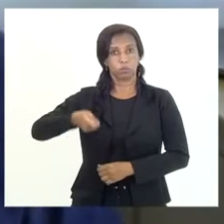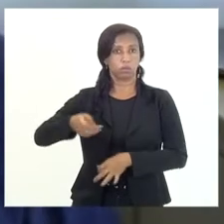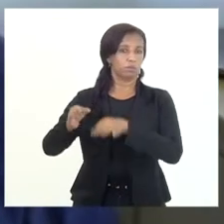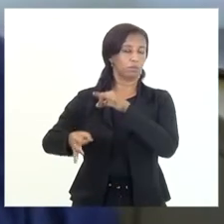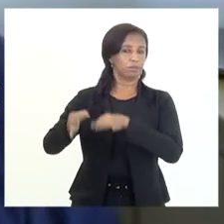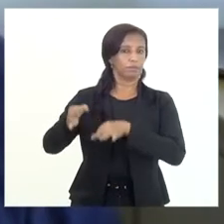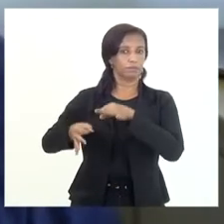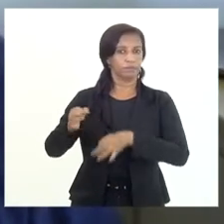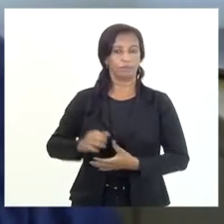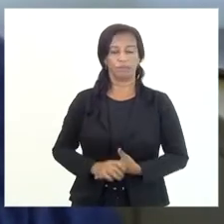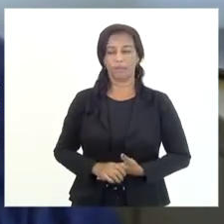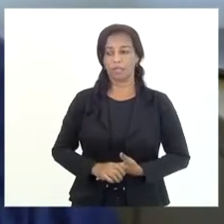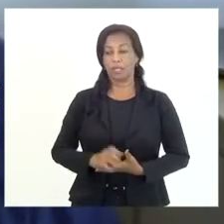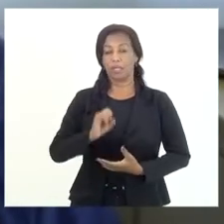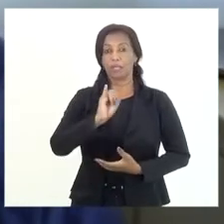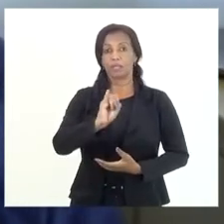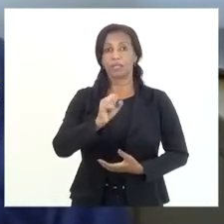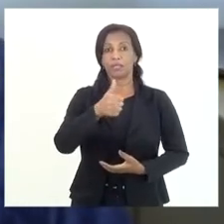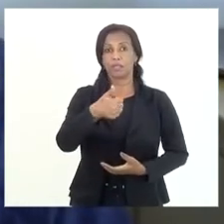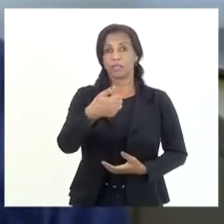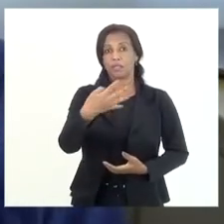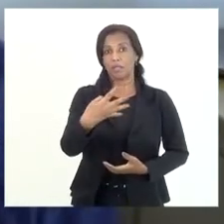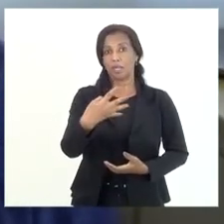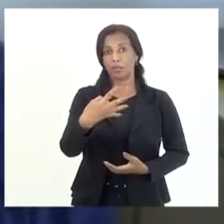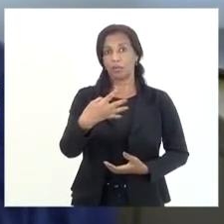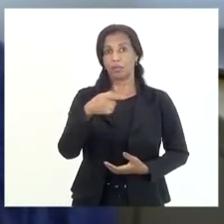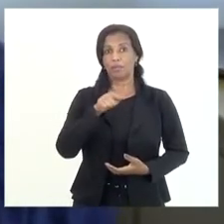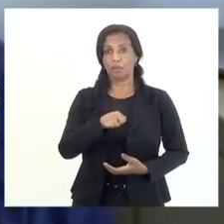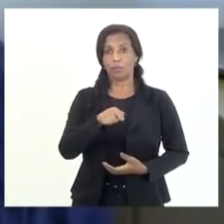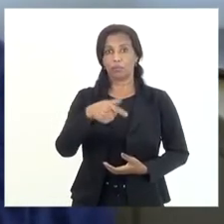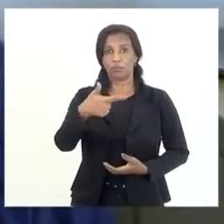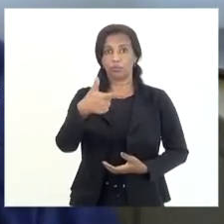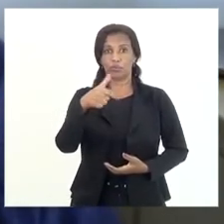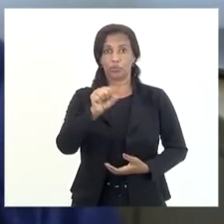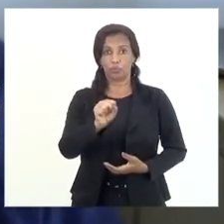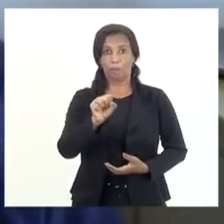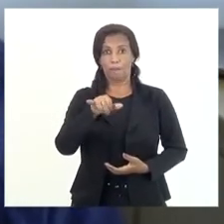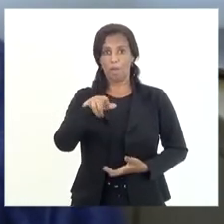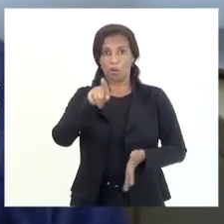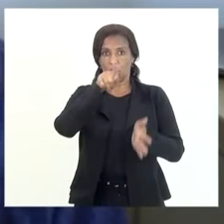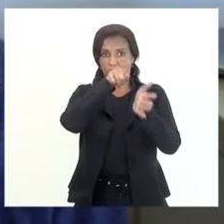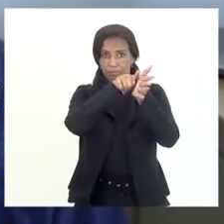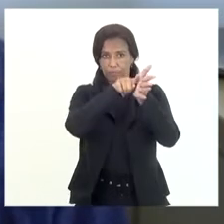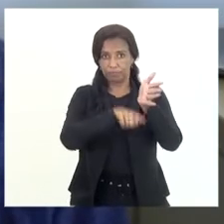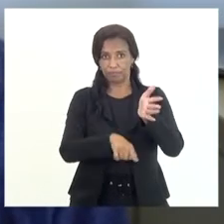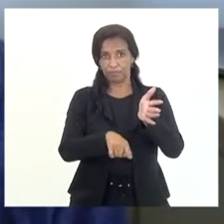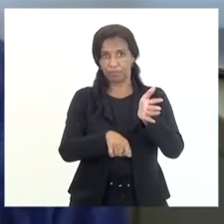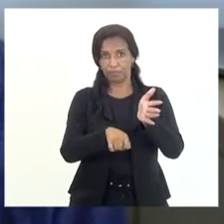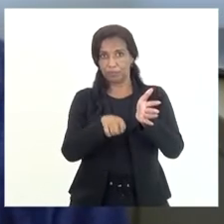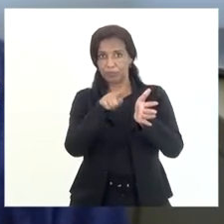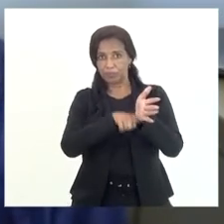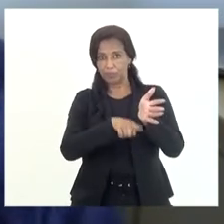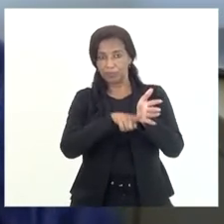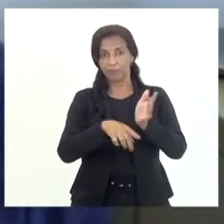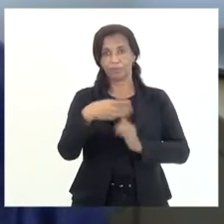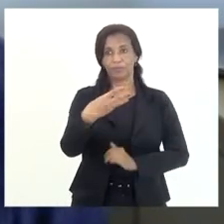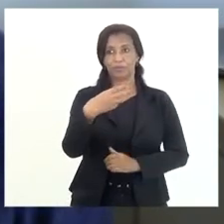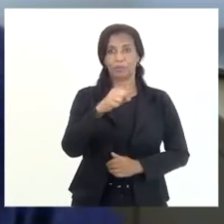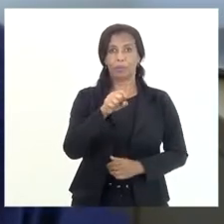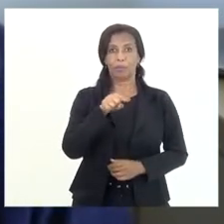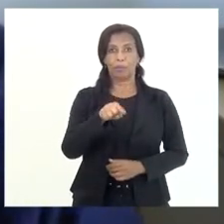se de 114,28 bilhões eu subtraio 38,8 bilhões,